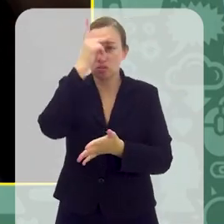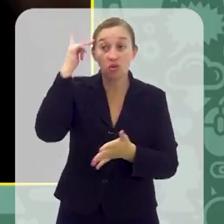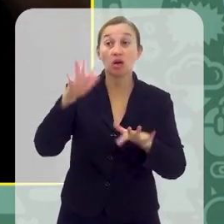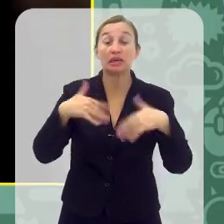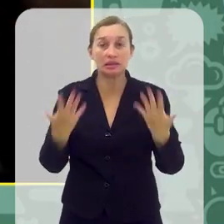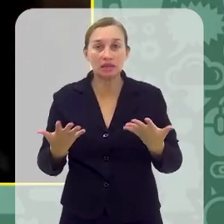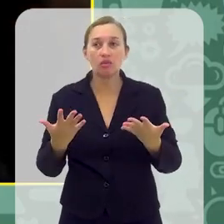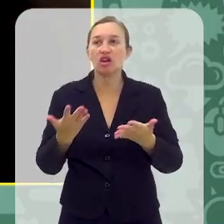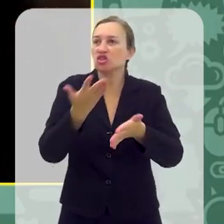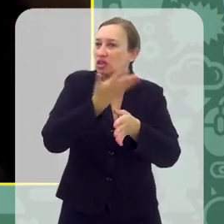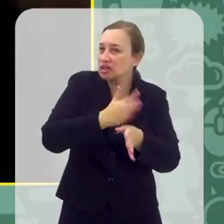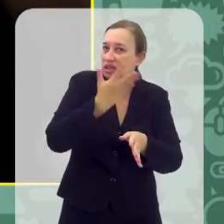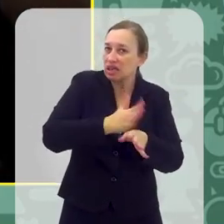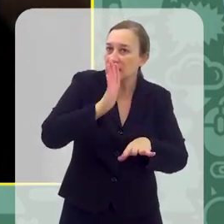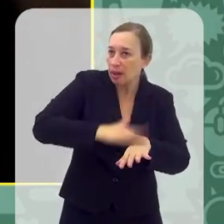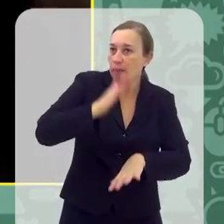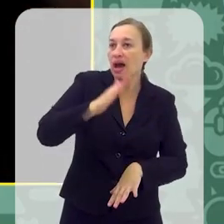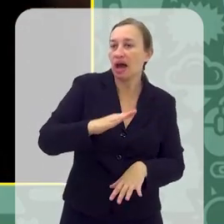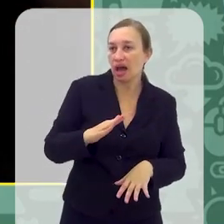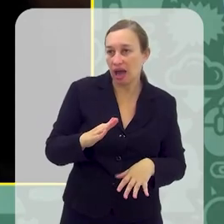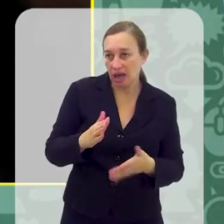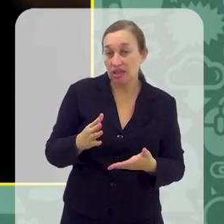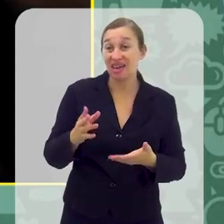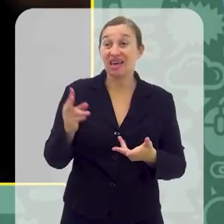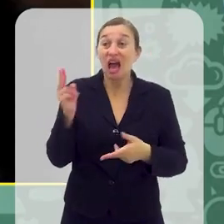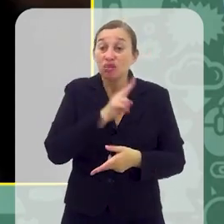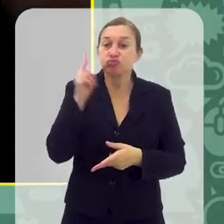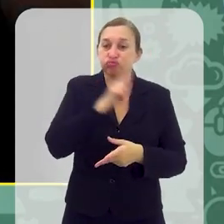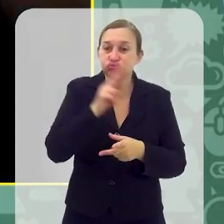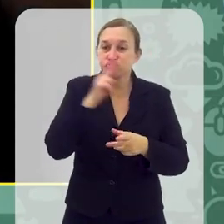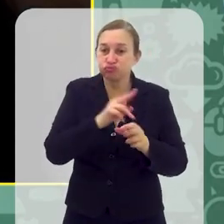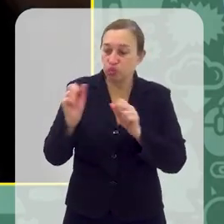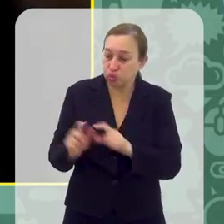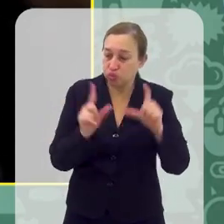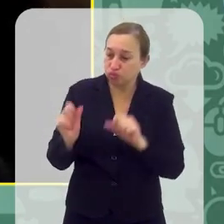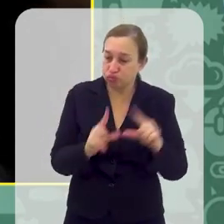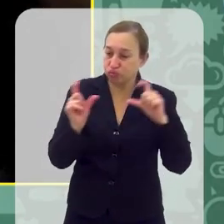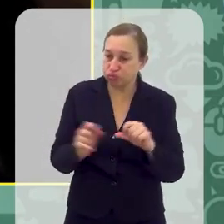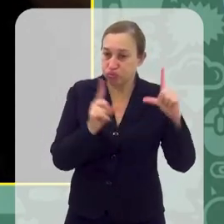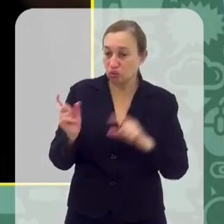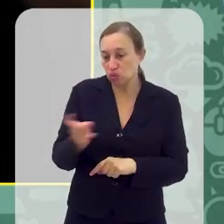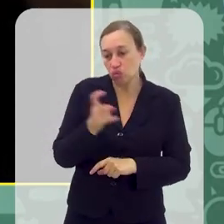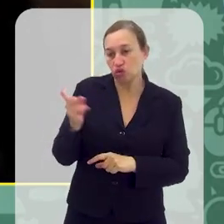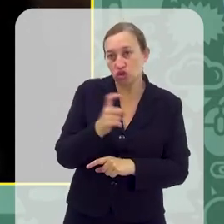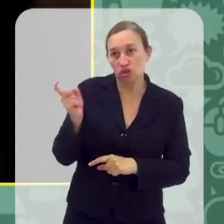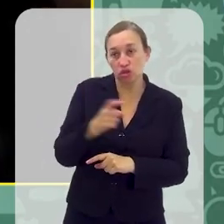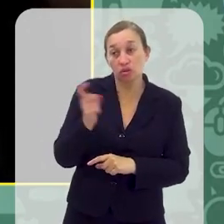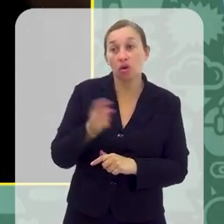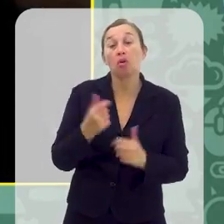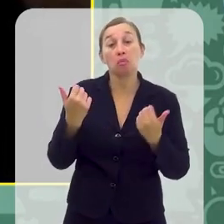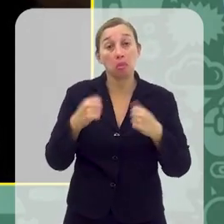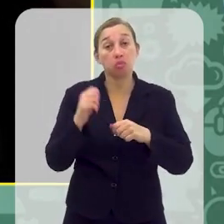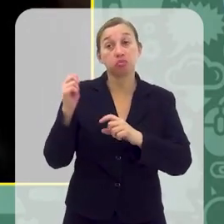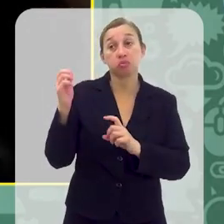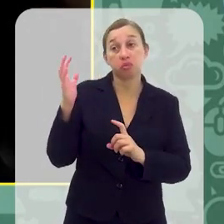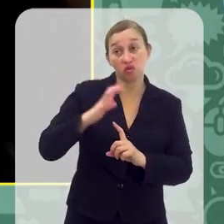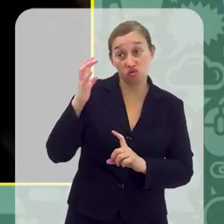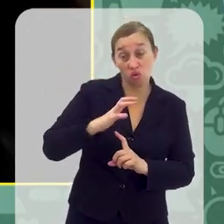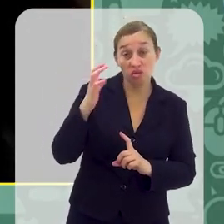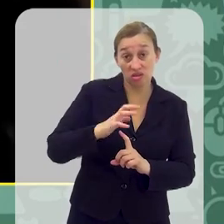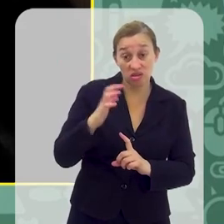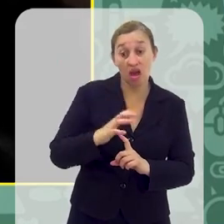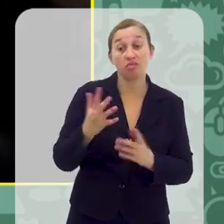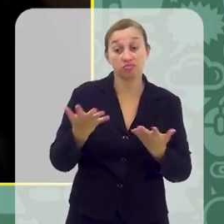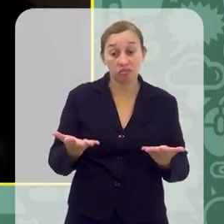que exercitar mais isso, talvez por conta dessa rapidez de conteúdo, né, de ser tudo muito rápido, pode influenciar nessa